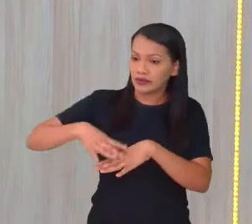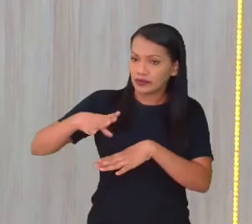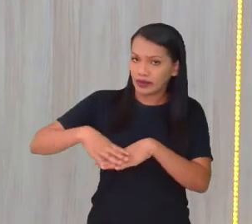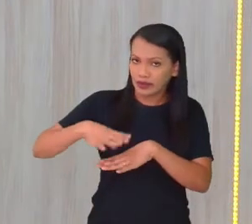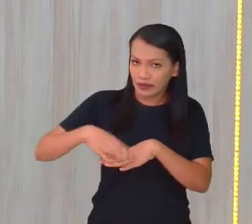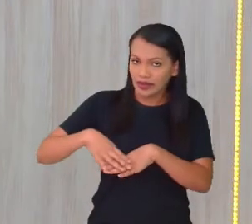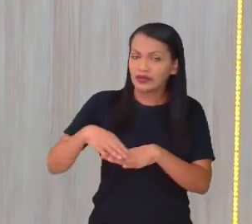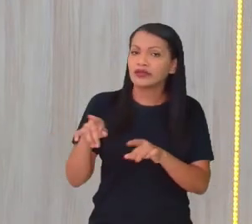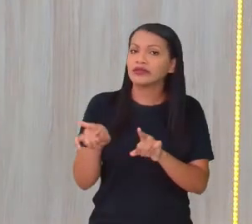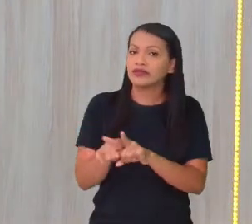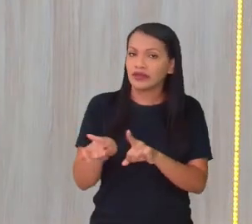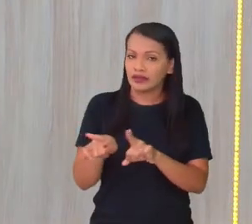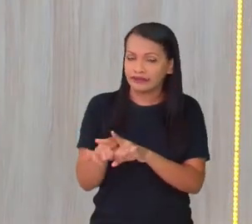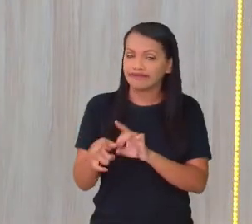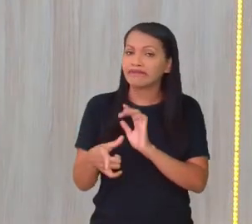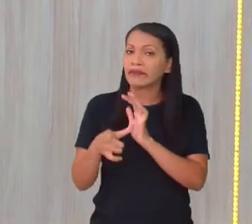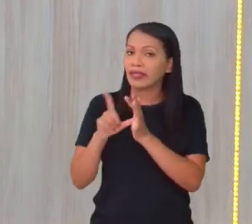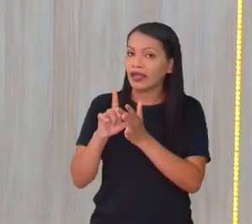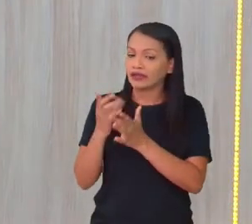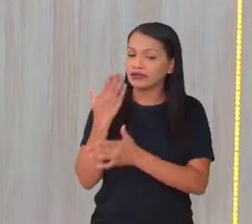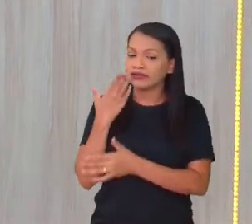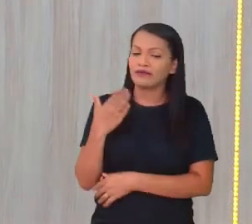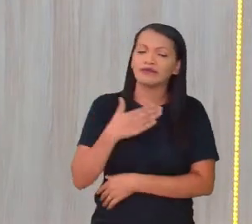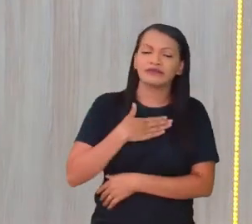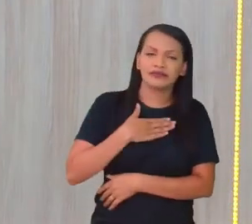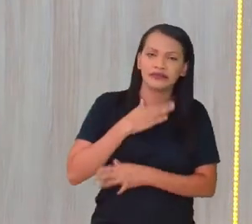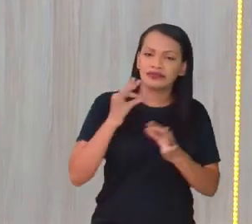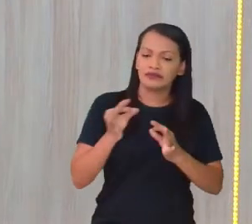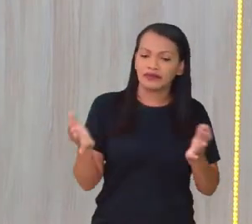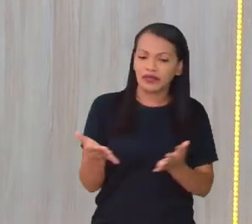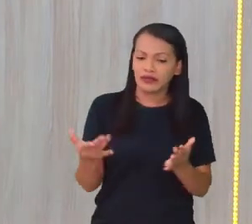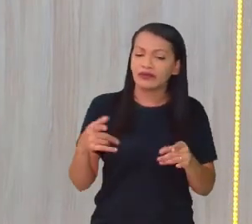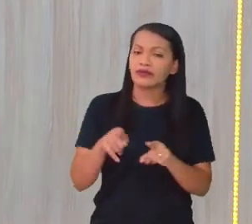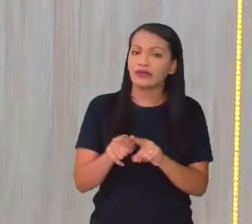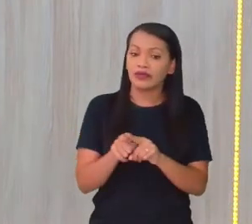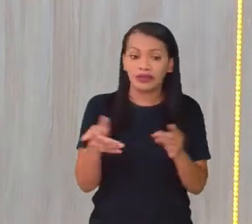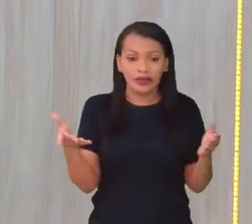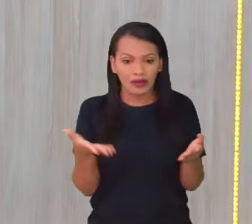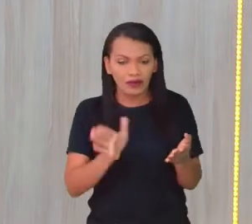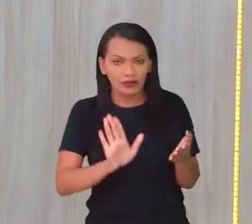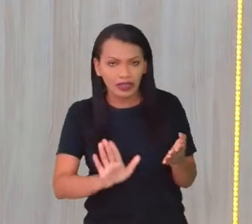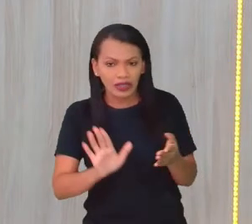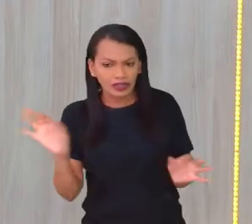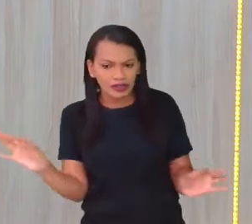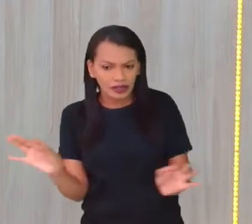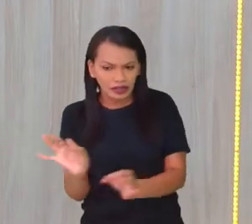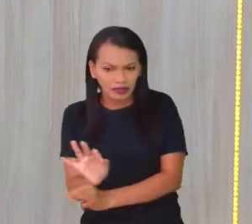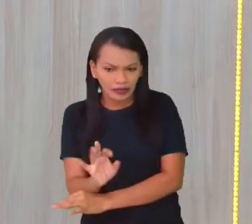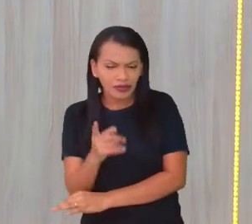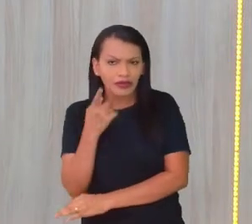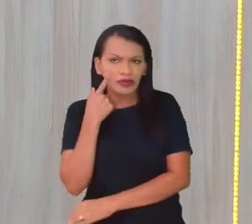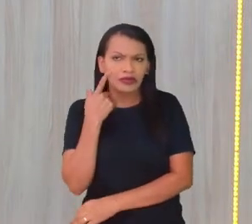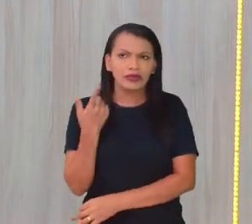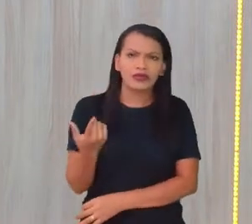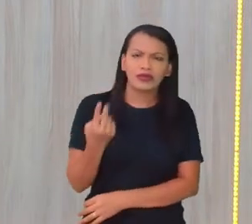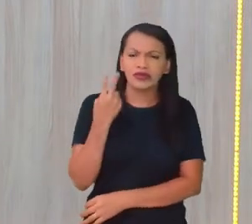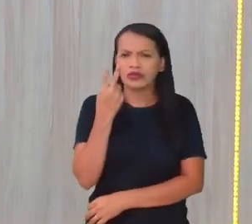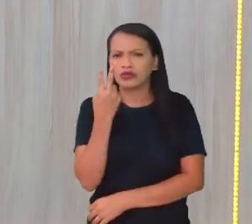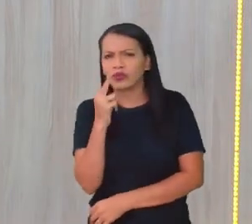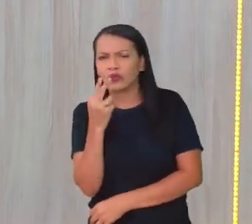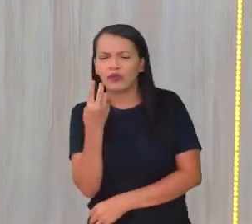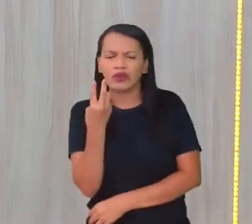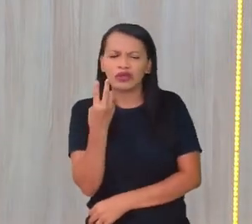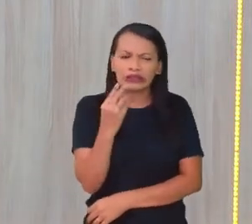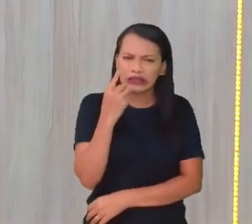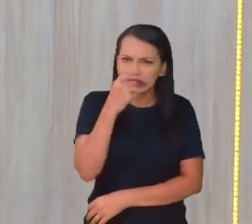passou anteriormente à nossa. E essa daqui já já terminou. Questão de uma, duas horinhas. É